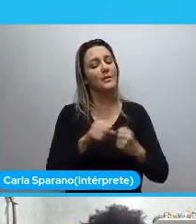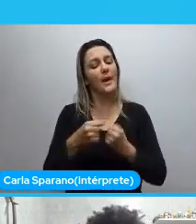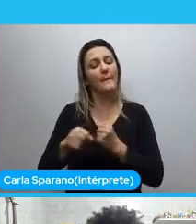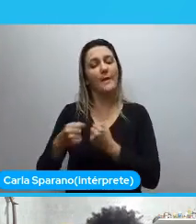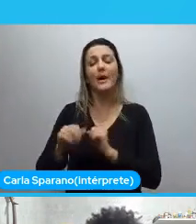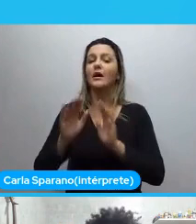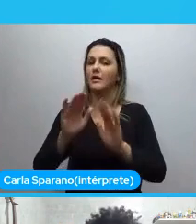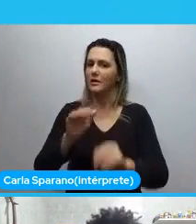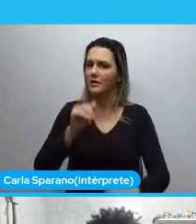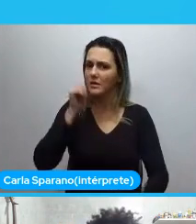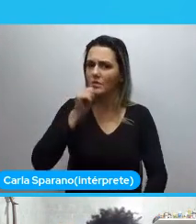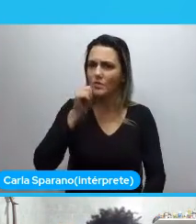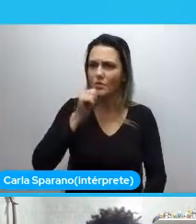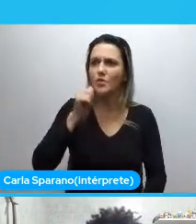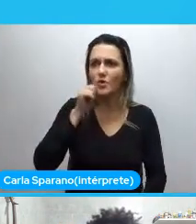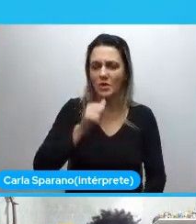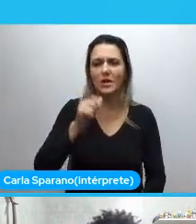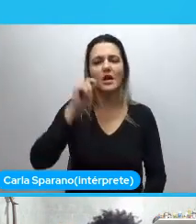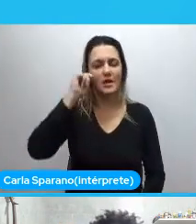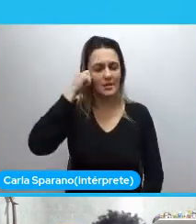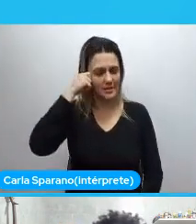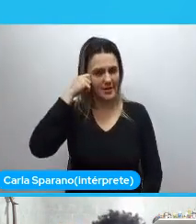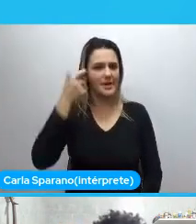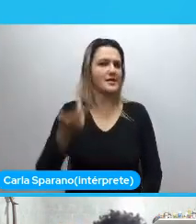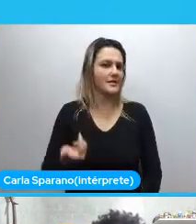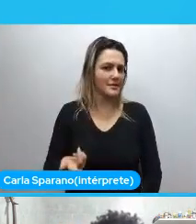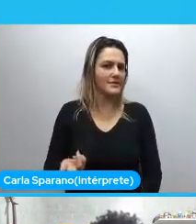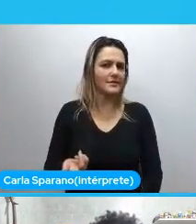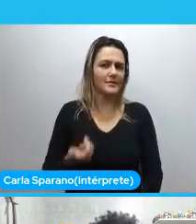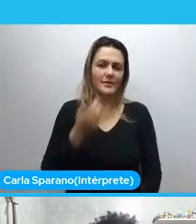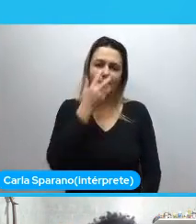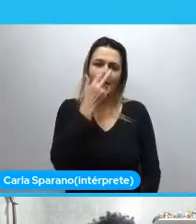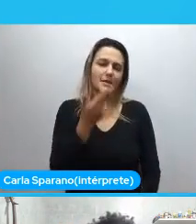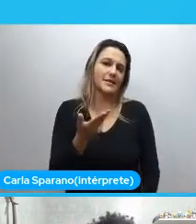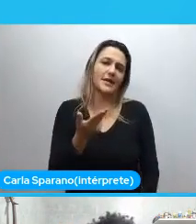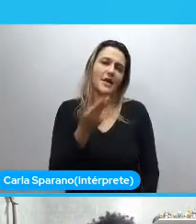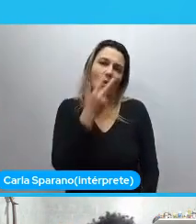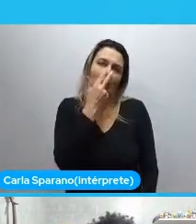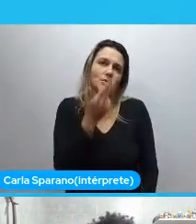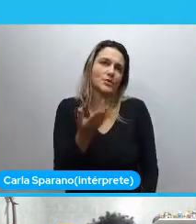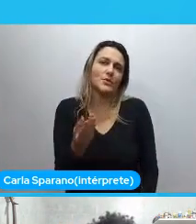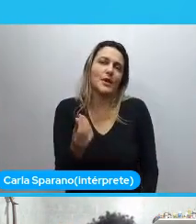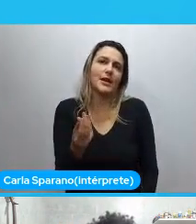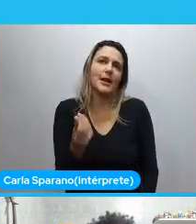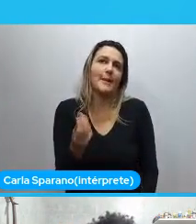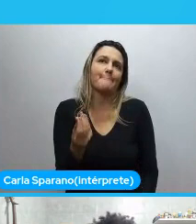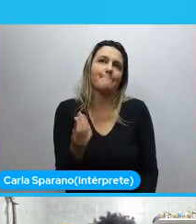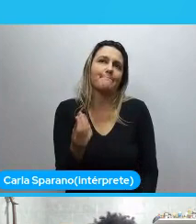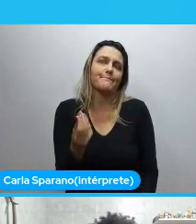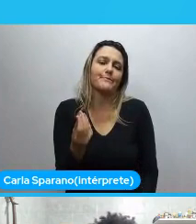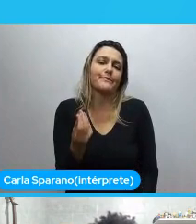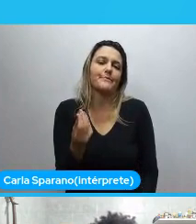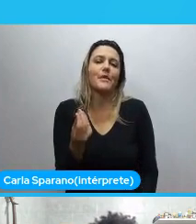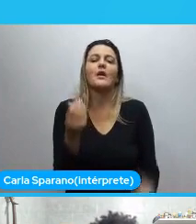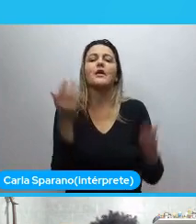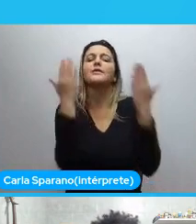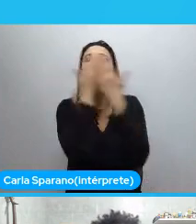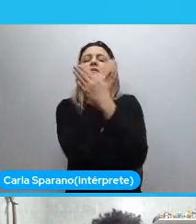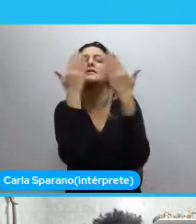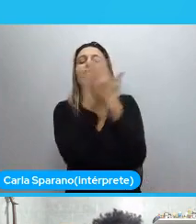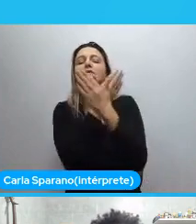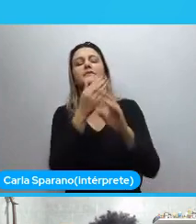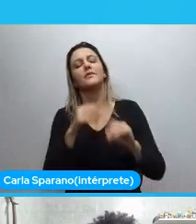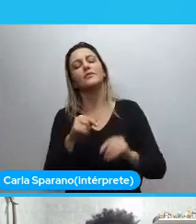negra. A gente vê. Que elas não eram nem. Eu acho que. Que invisíveis. Não era nem a palavra. Mas